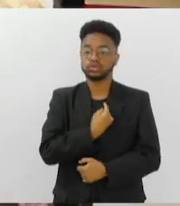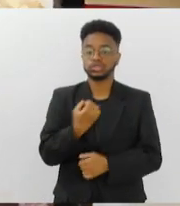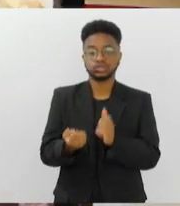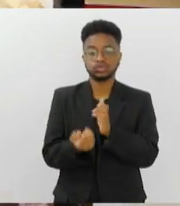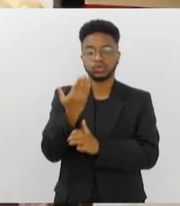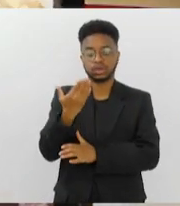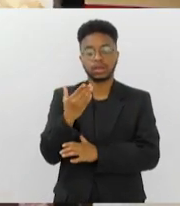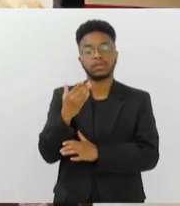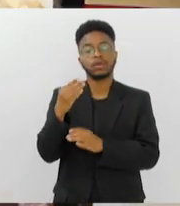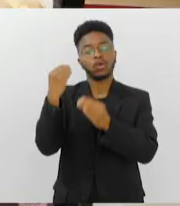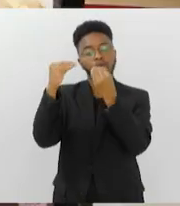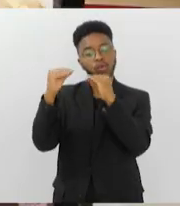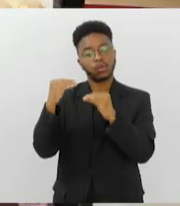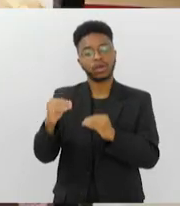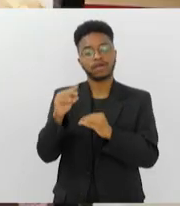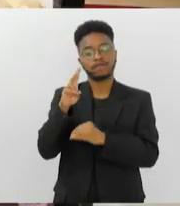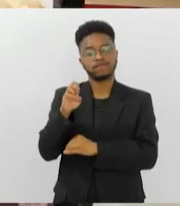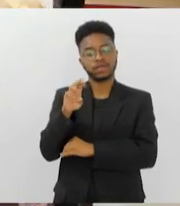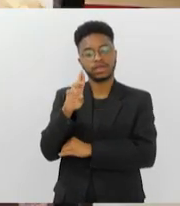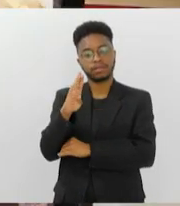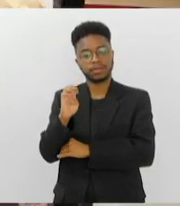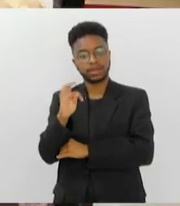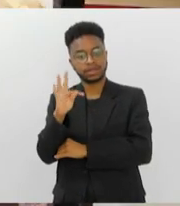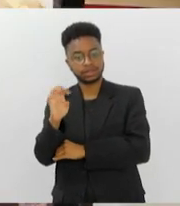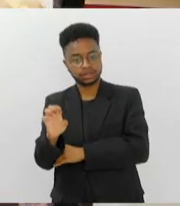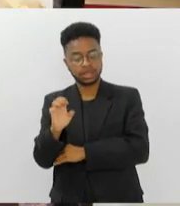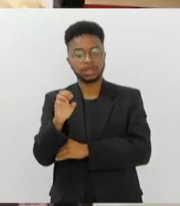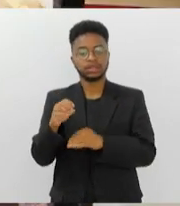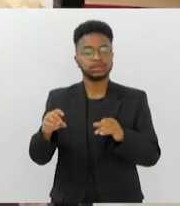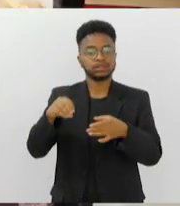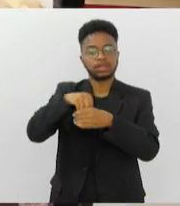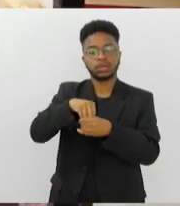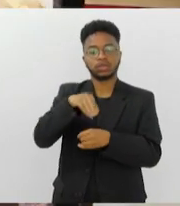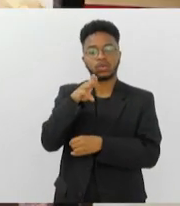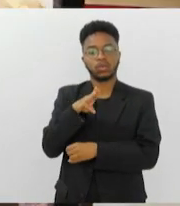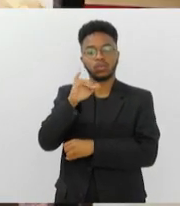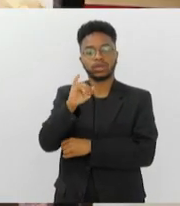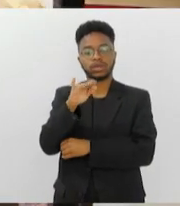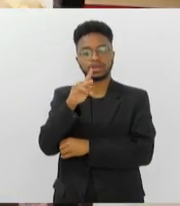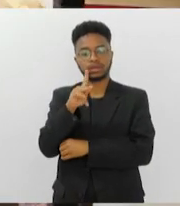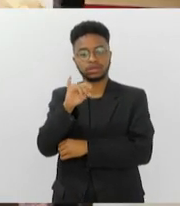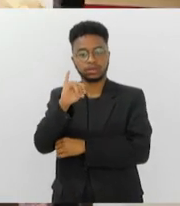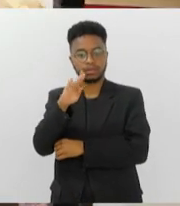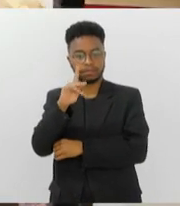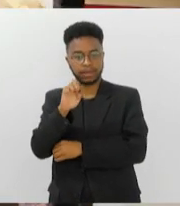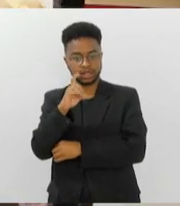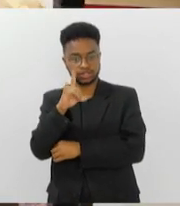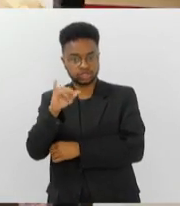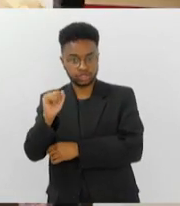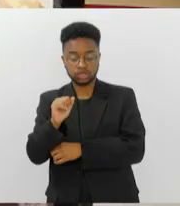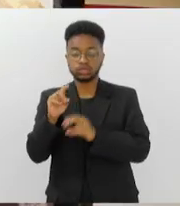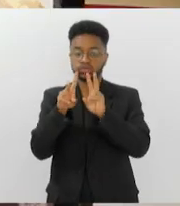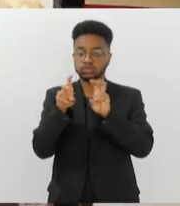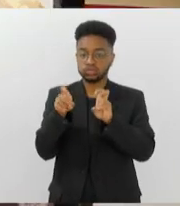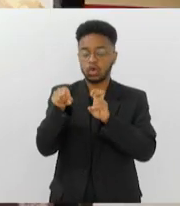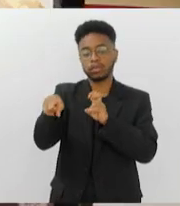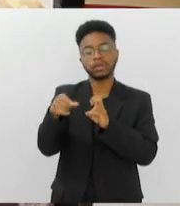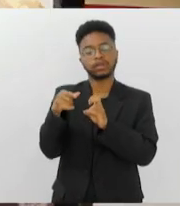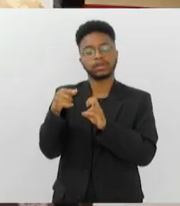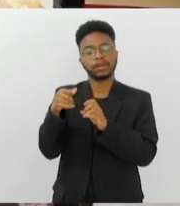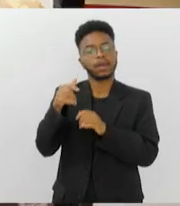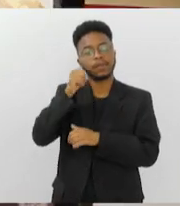verbetes na Wikipédia sobre o tema, pois se trata de um dos sites mais consultados no mundo todo. Identificamos que havia uma ausência dessas